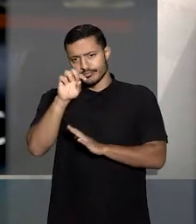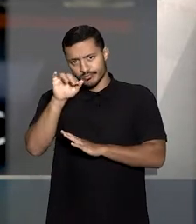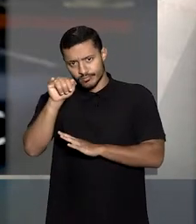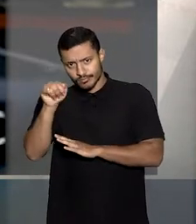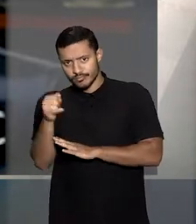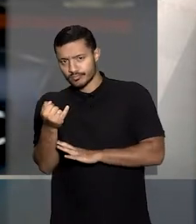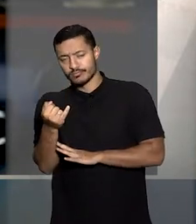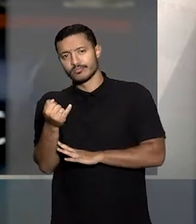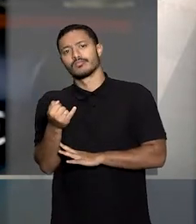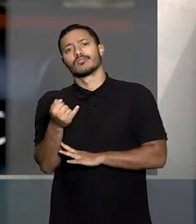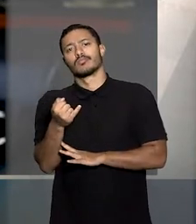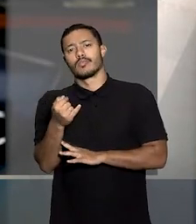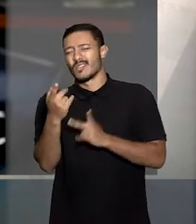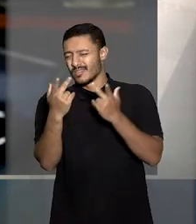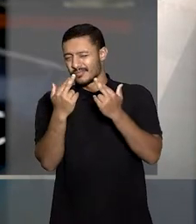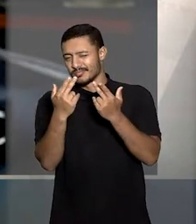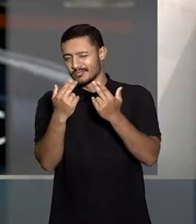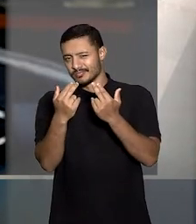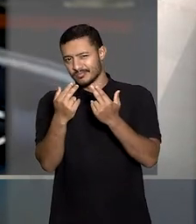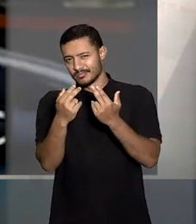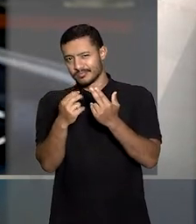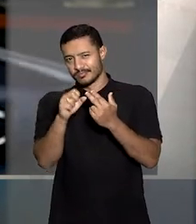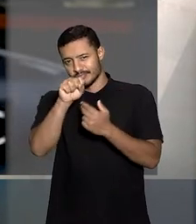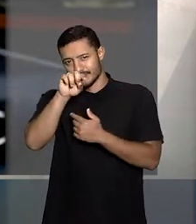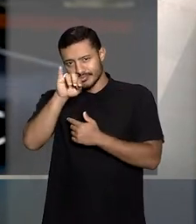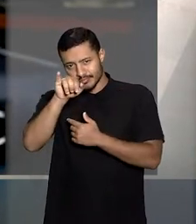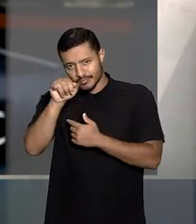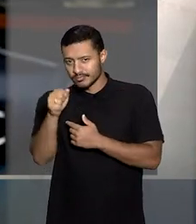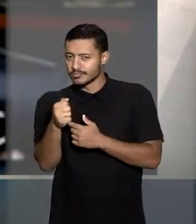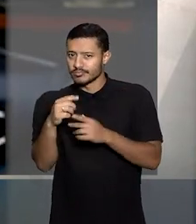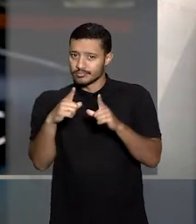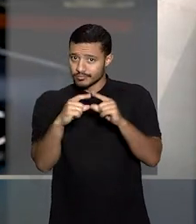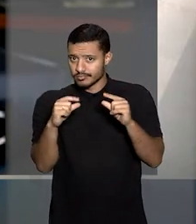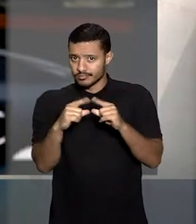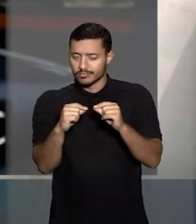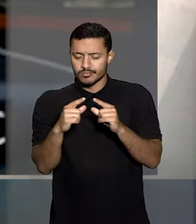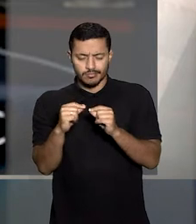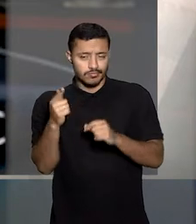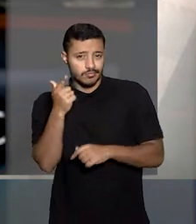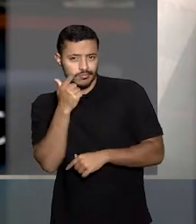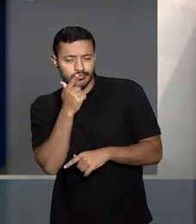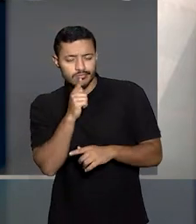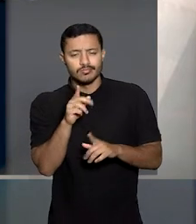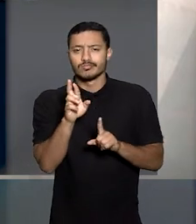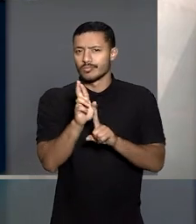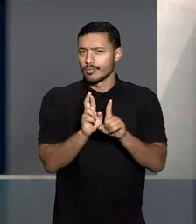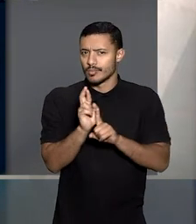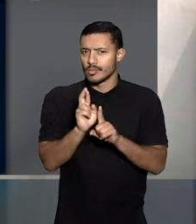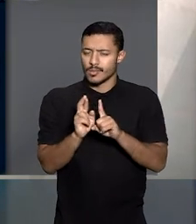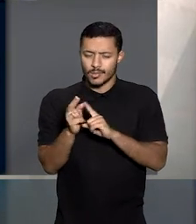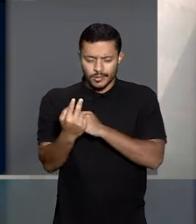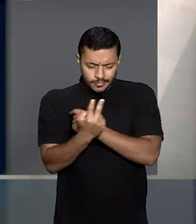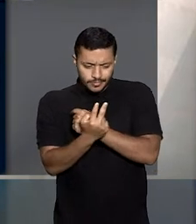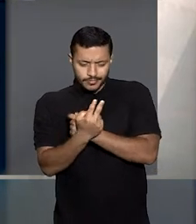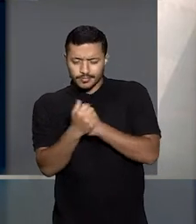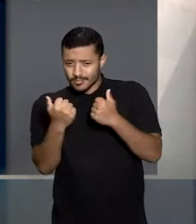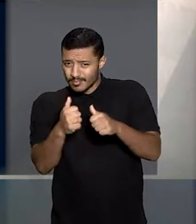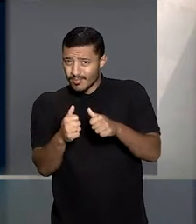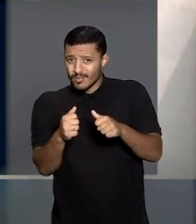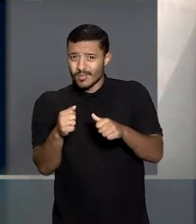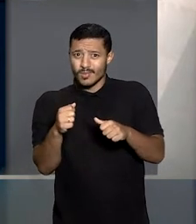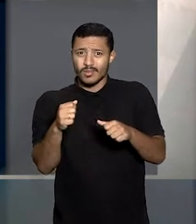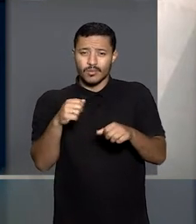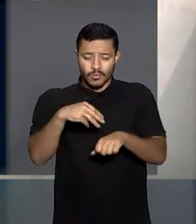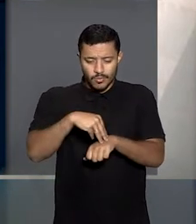paranaense é semelhante à do STJ nesse ponto. Sendo vencido o relator, a prevenção deve recair